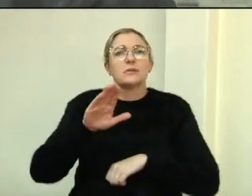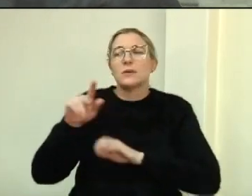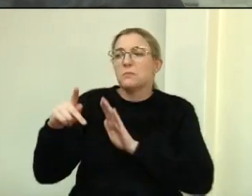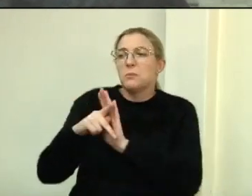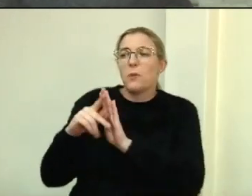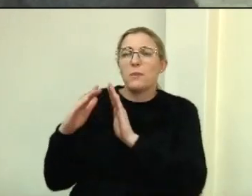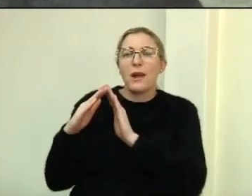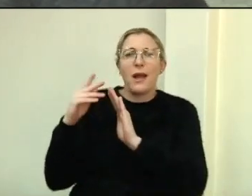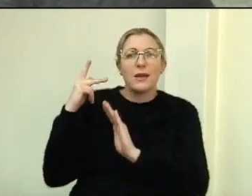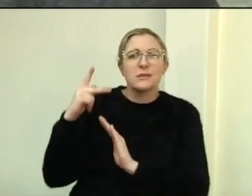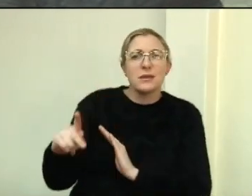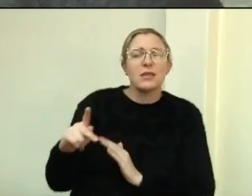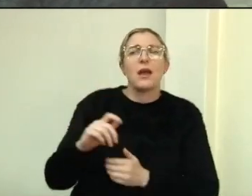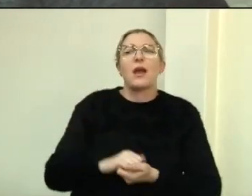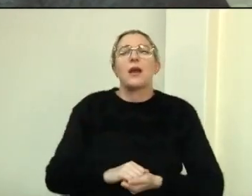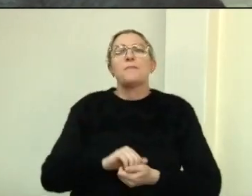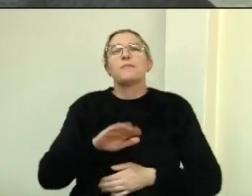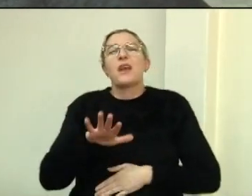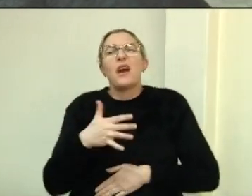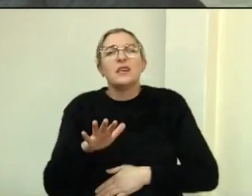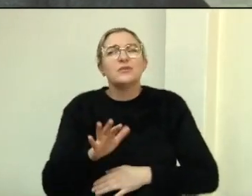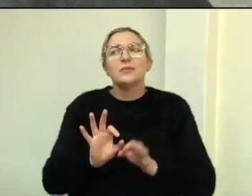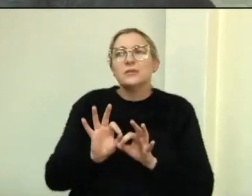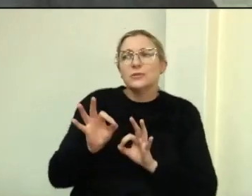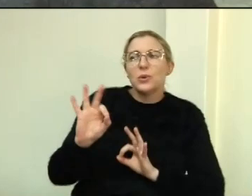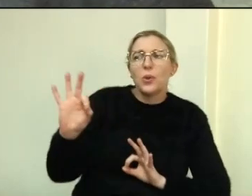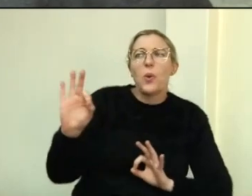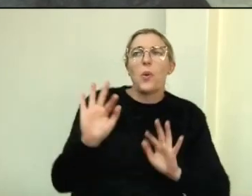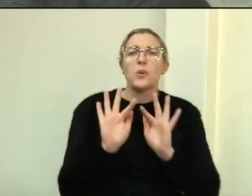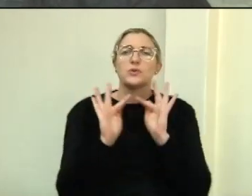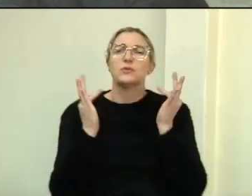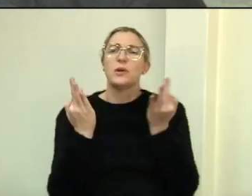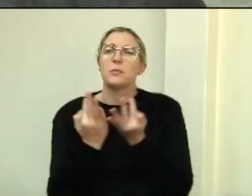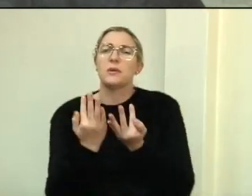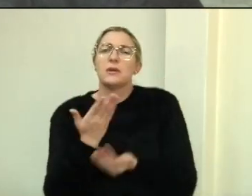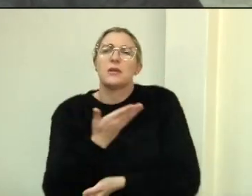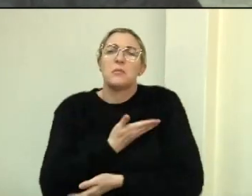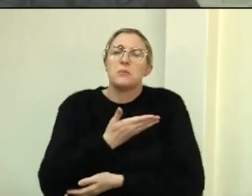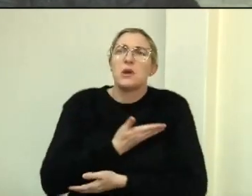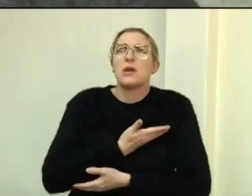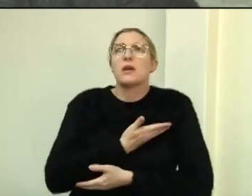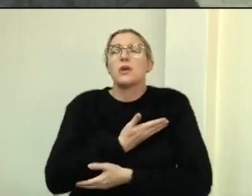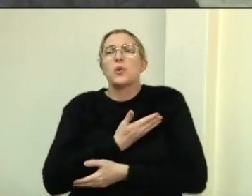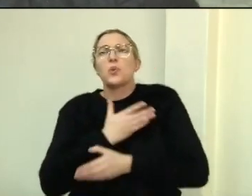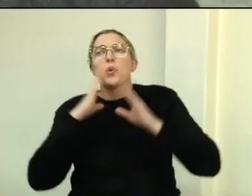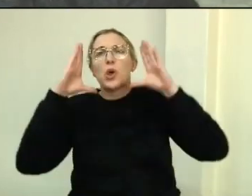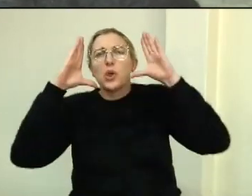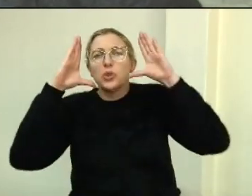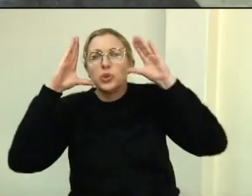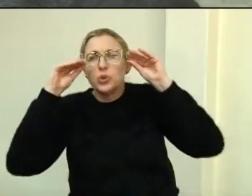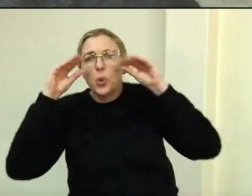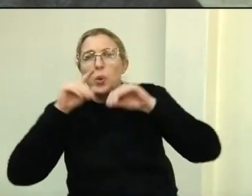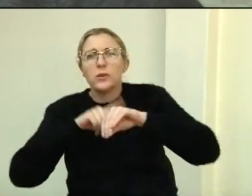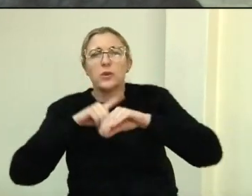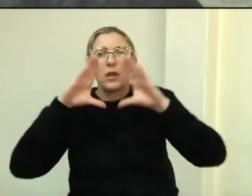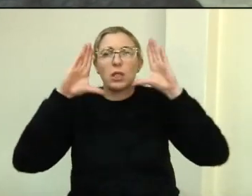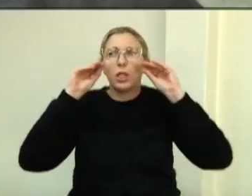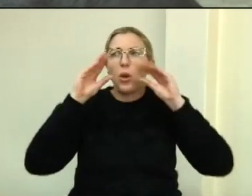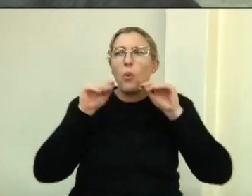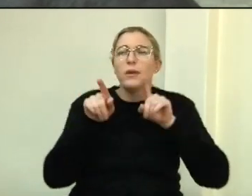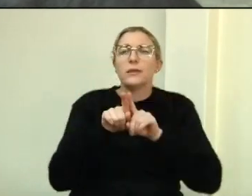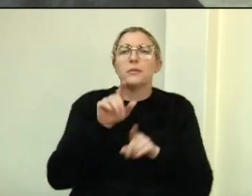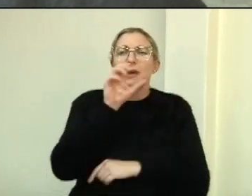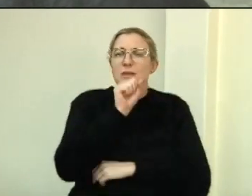de estar com a família, com os amigos, durante a noite, nos finais de semana, para estar aqui, nos